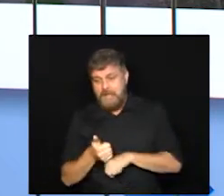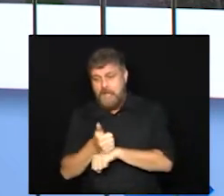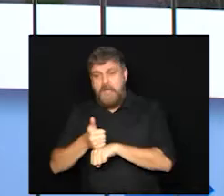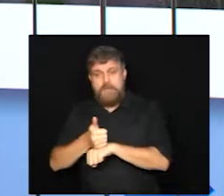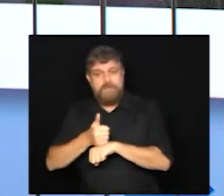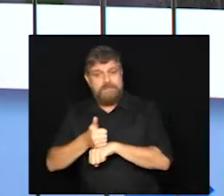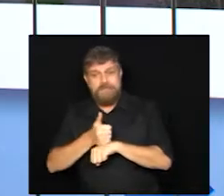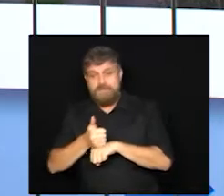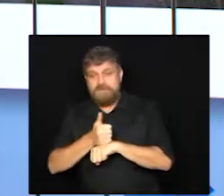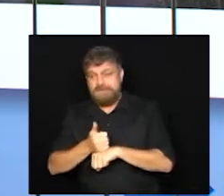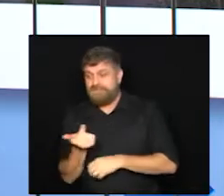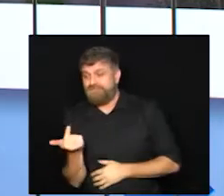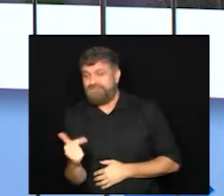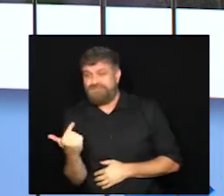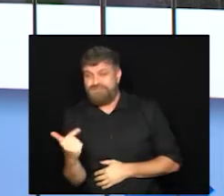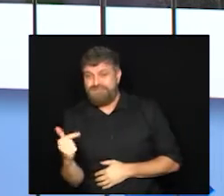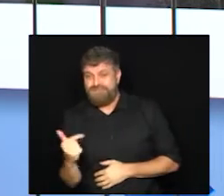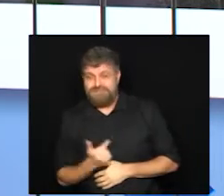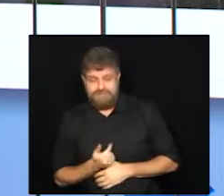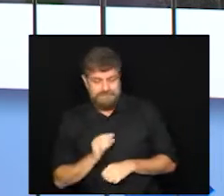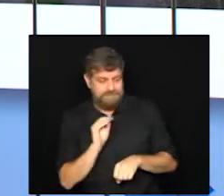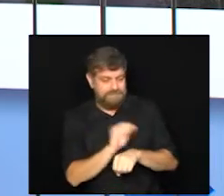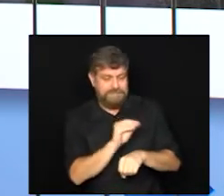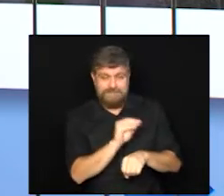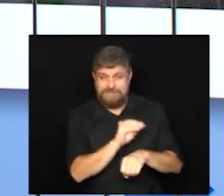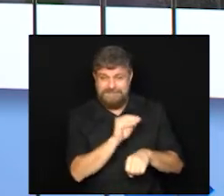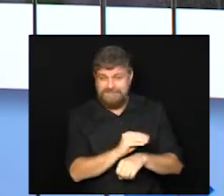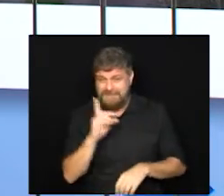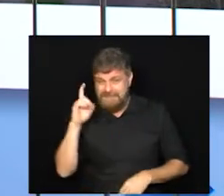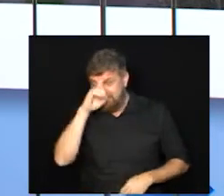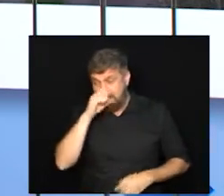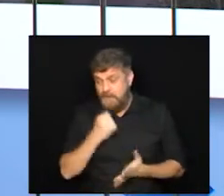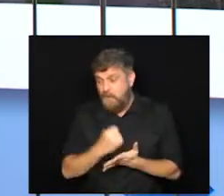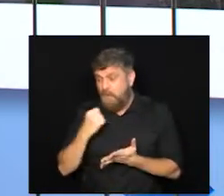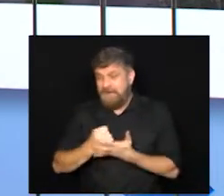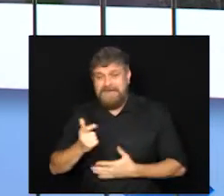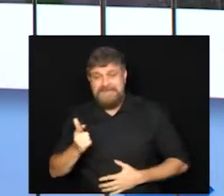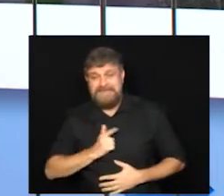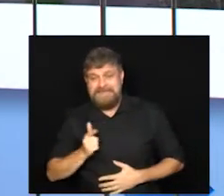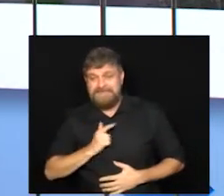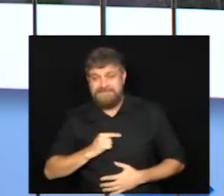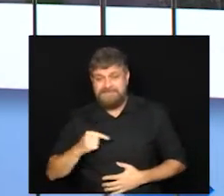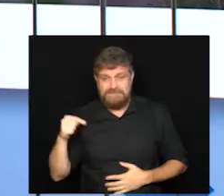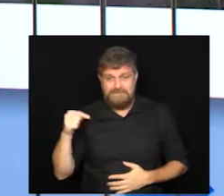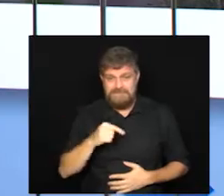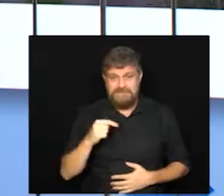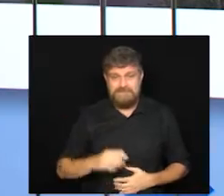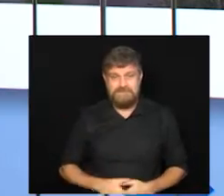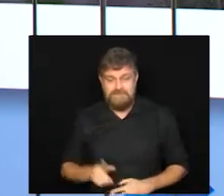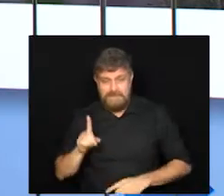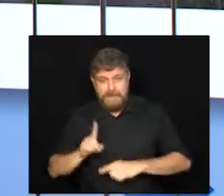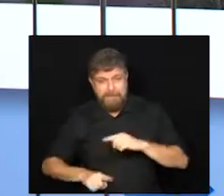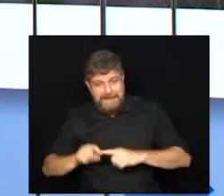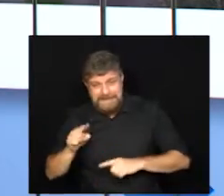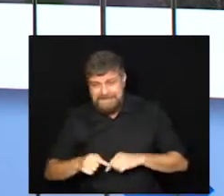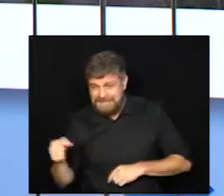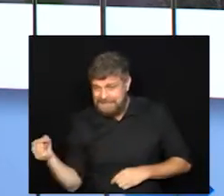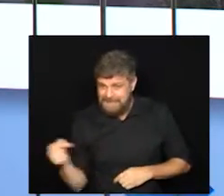especializadas nesse atendimento e a dificuldade para garantir o abastecimento de insumos